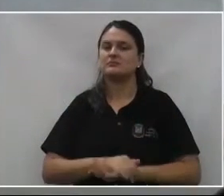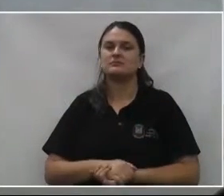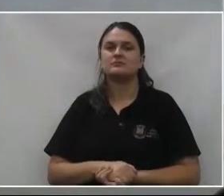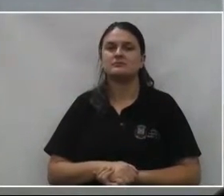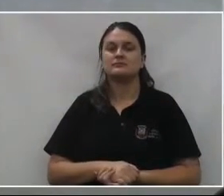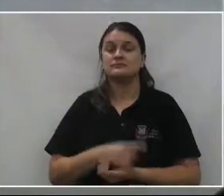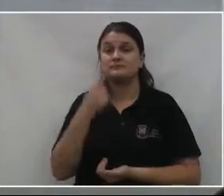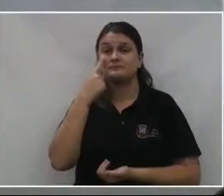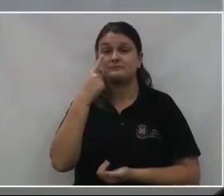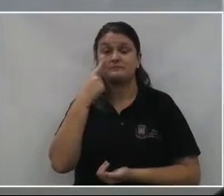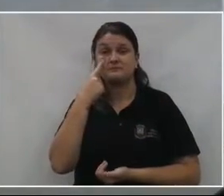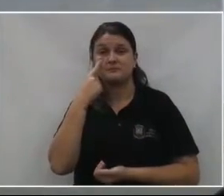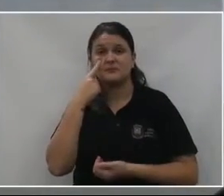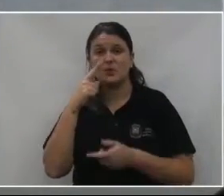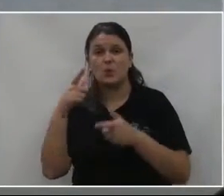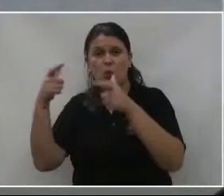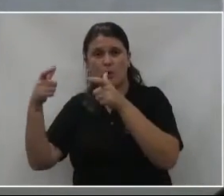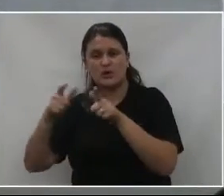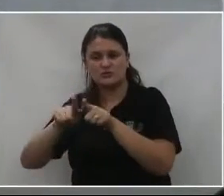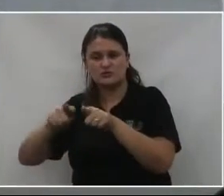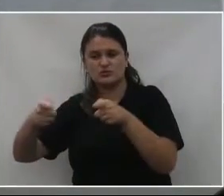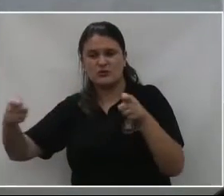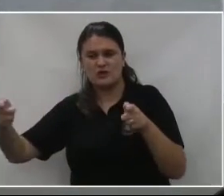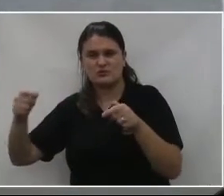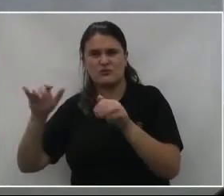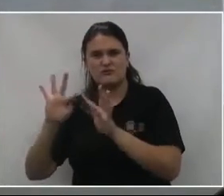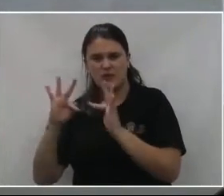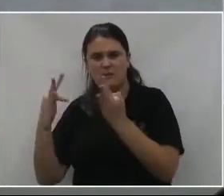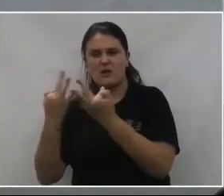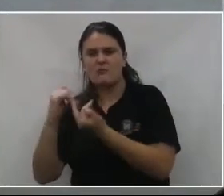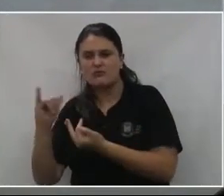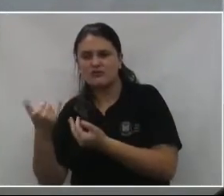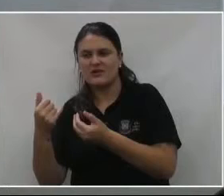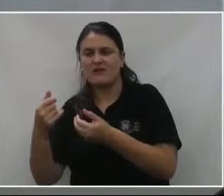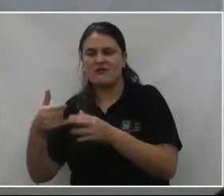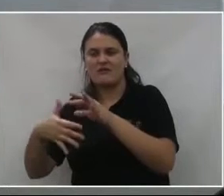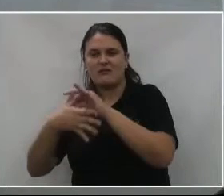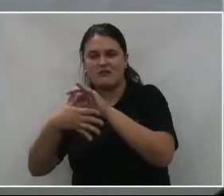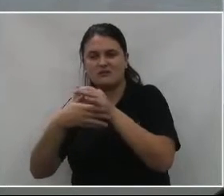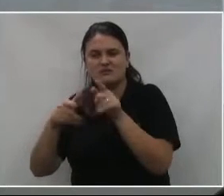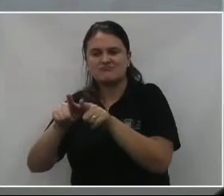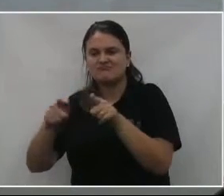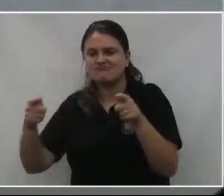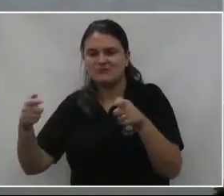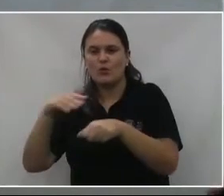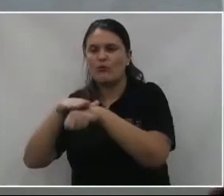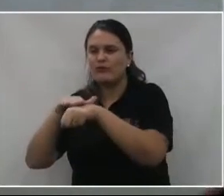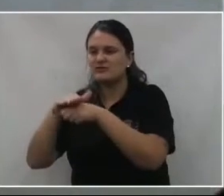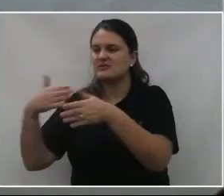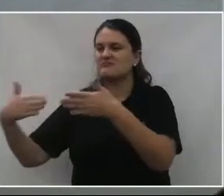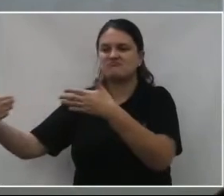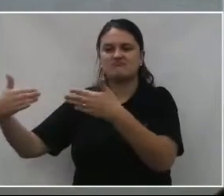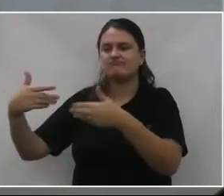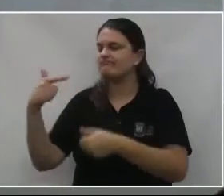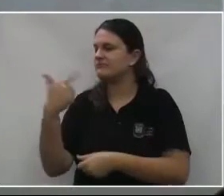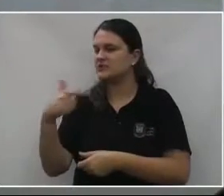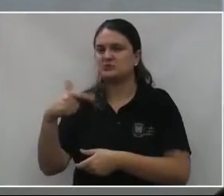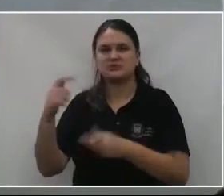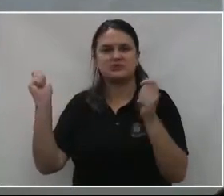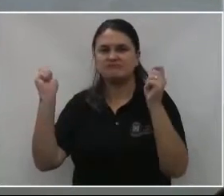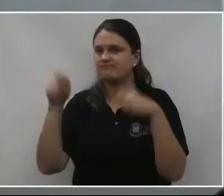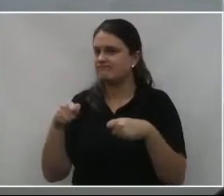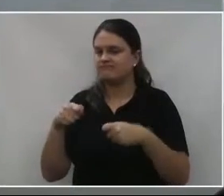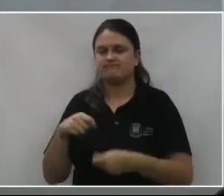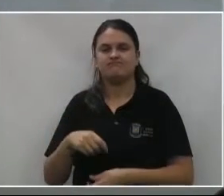Aqui é a churrasqueira para a família ir lá, fazer uma carne, conversar, socializar, mas sem chance.